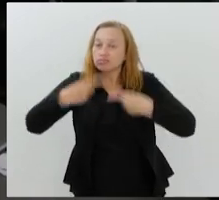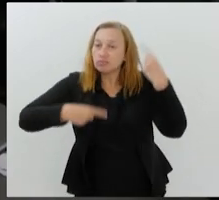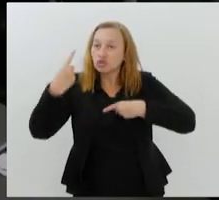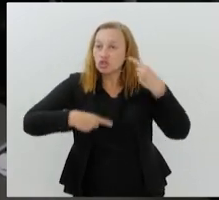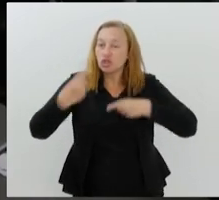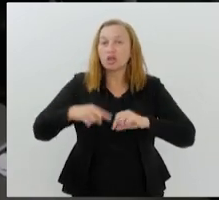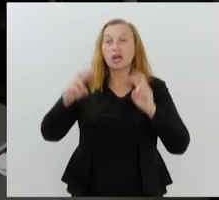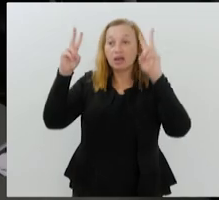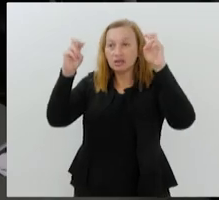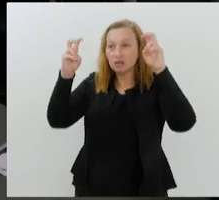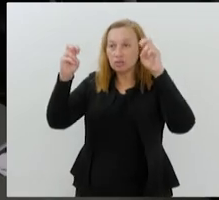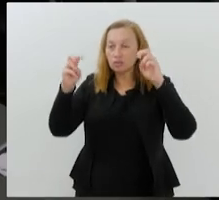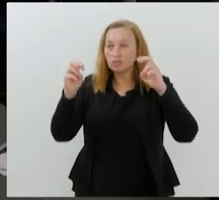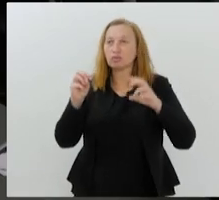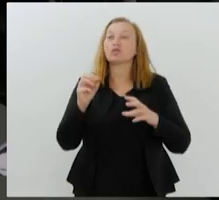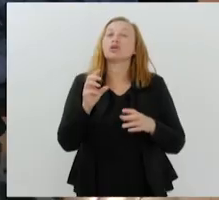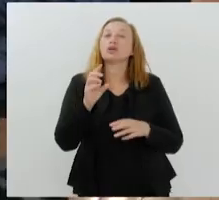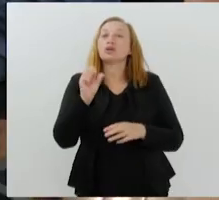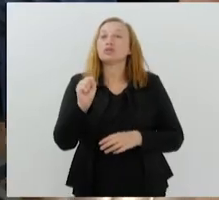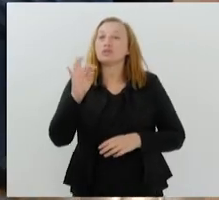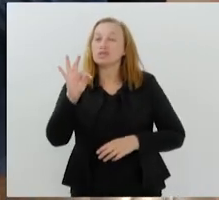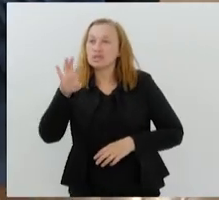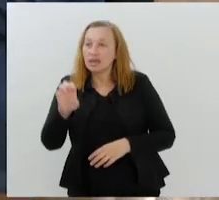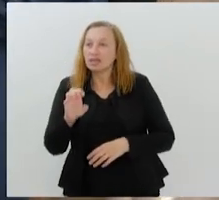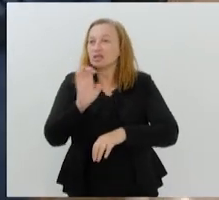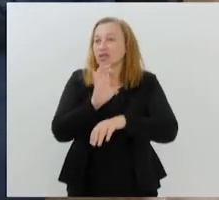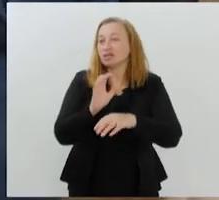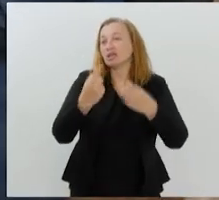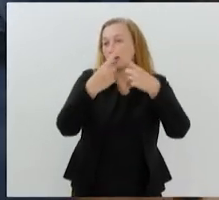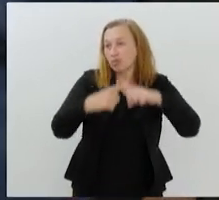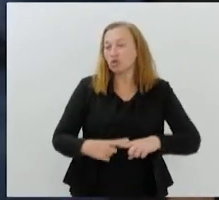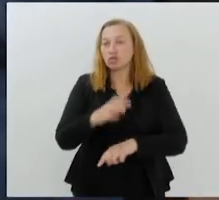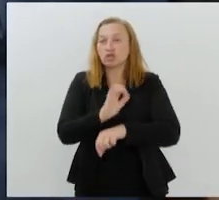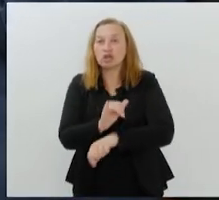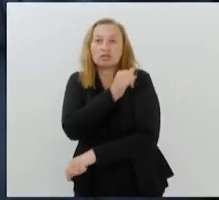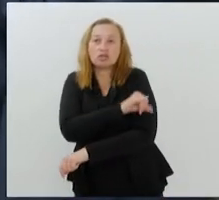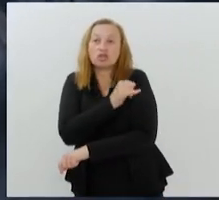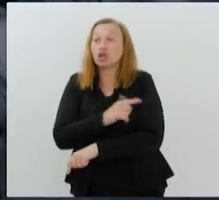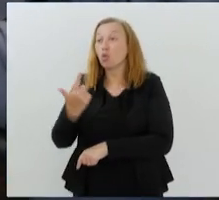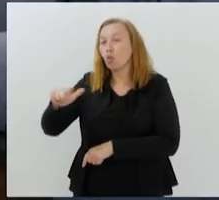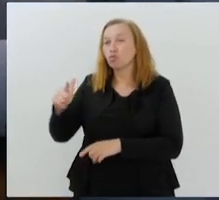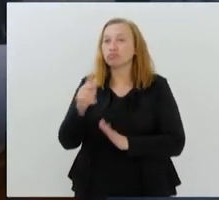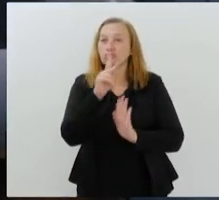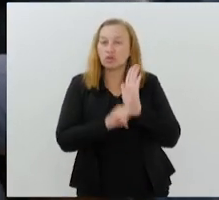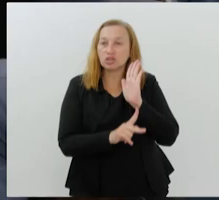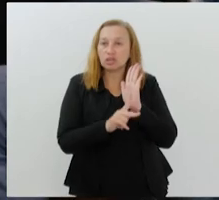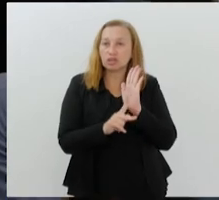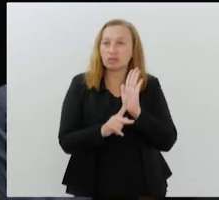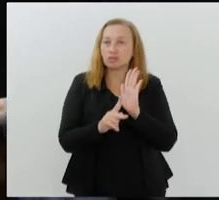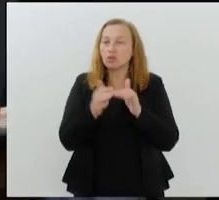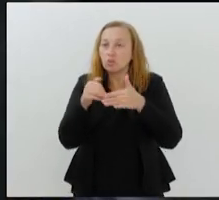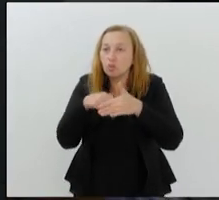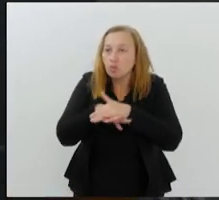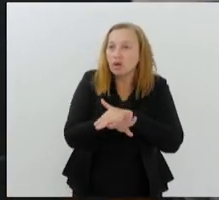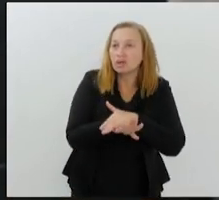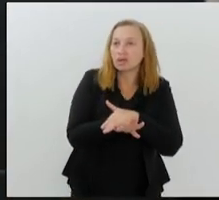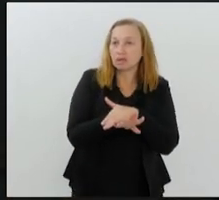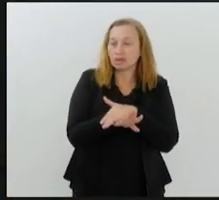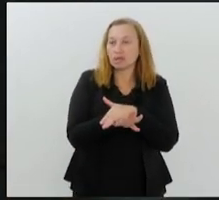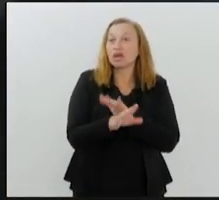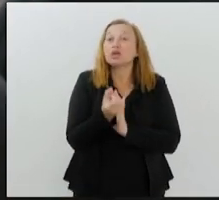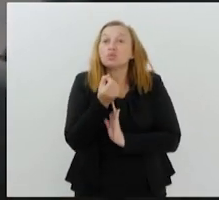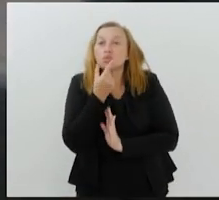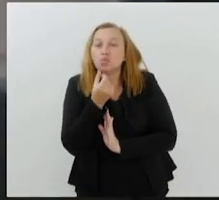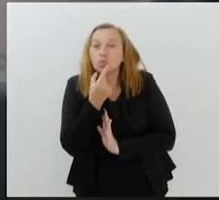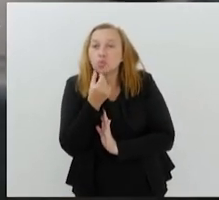sites de aposta no Estado do Rio de Janeiro. Outro projeto aprovado pela CCJ trata do armazenamento e da conservação de